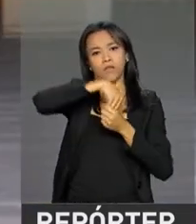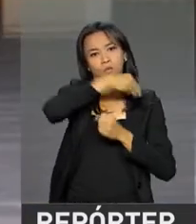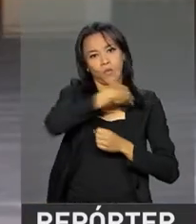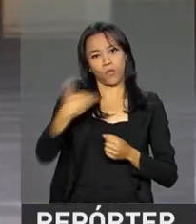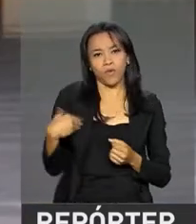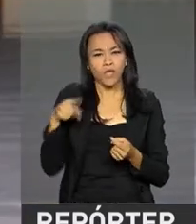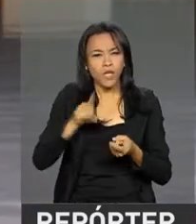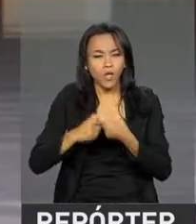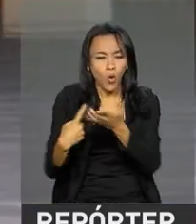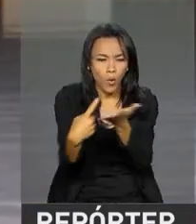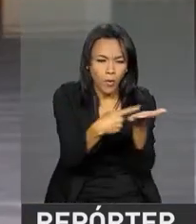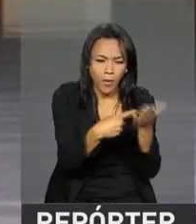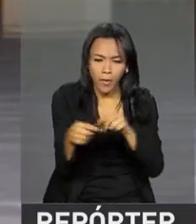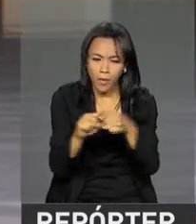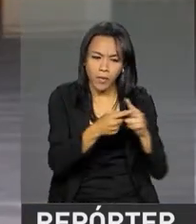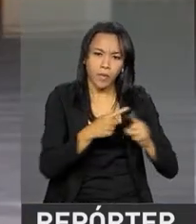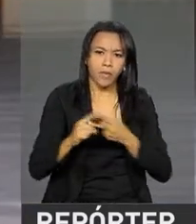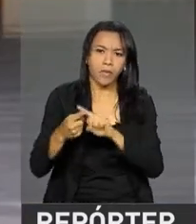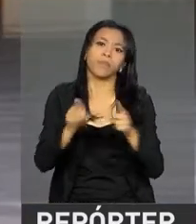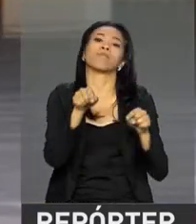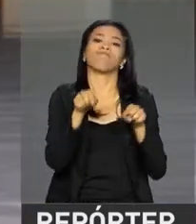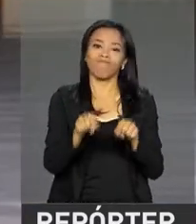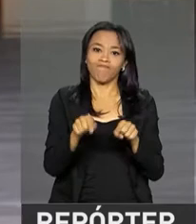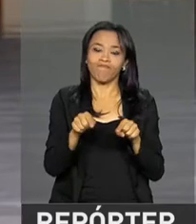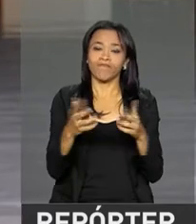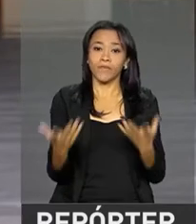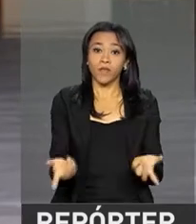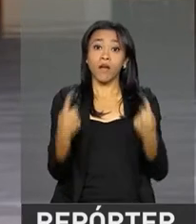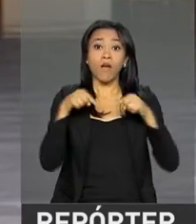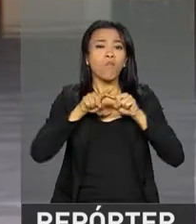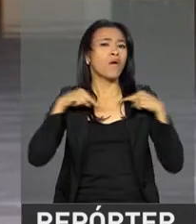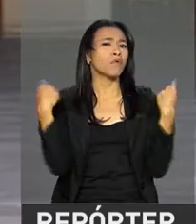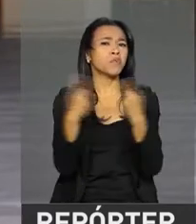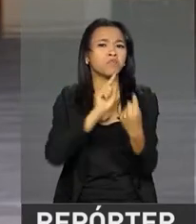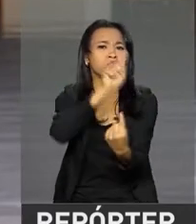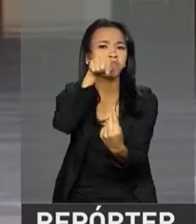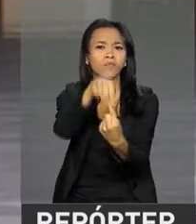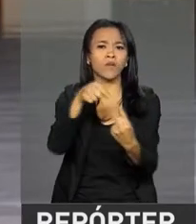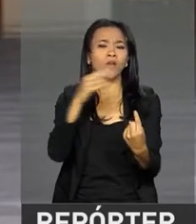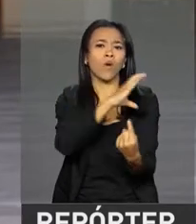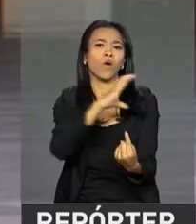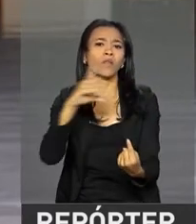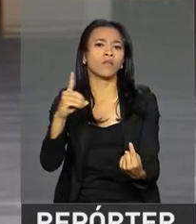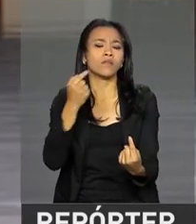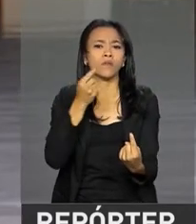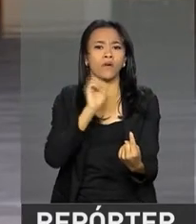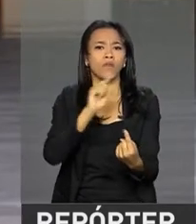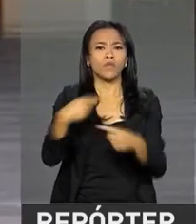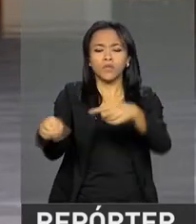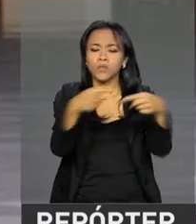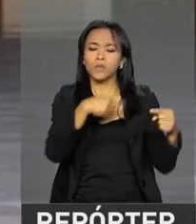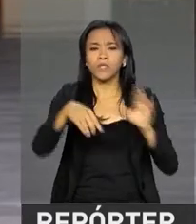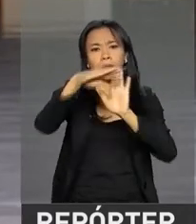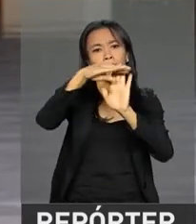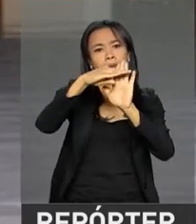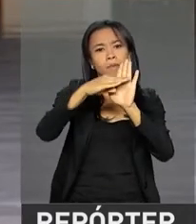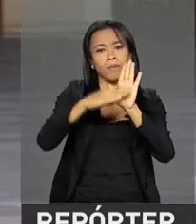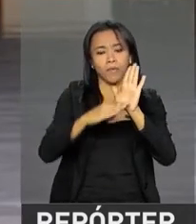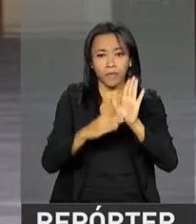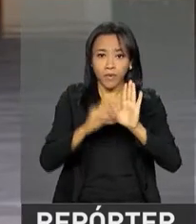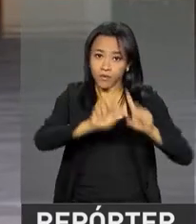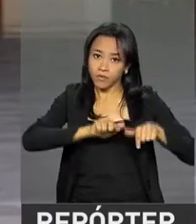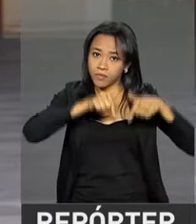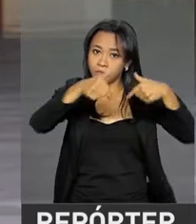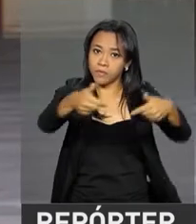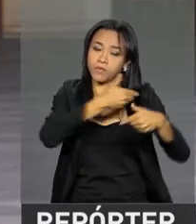política do Poder Executivo Federal. Foi uma reunião de coordenação, viu, Leandro, e também foi discutida a pauta política do governo,